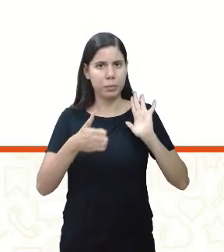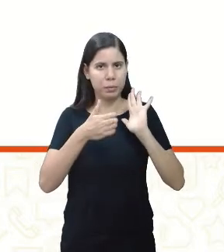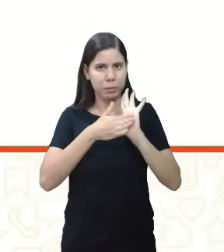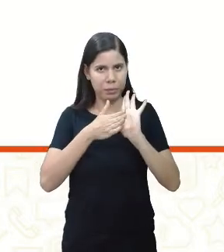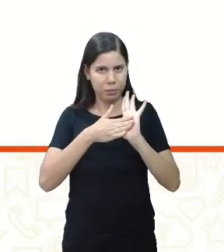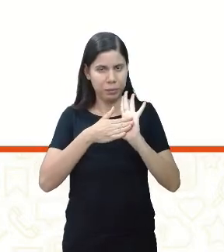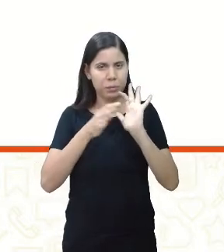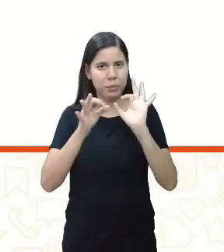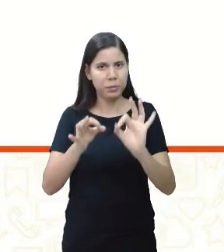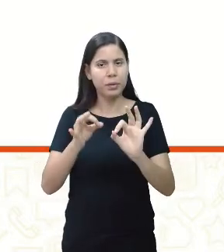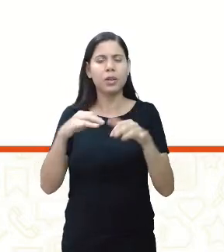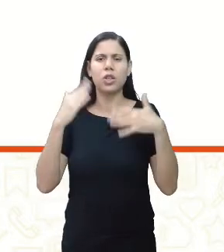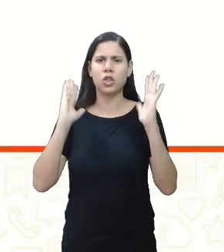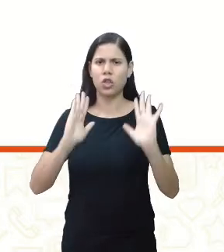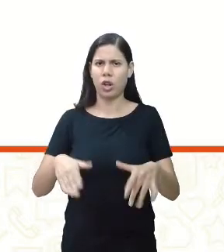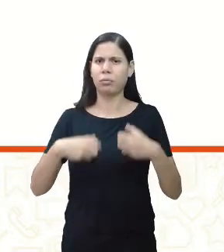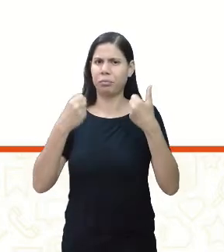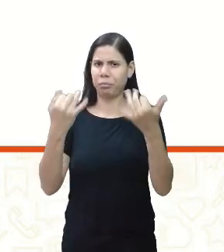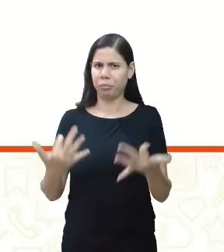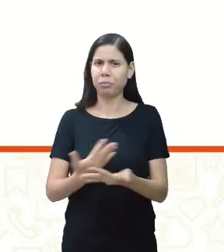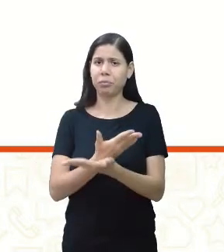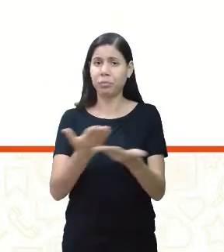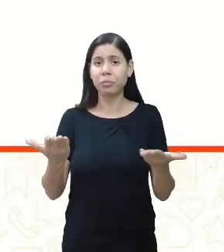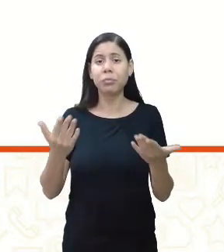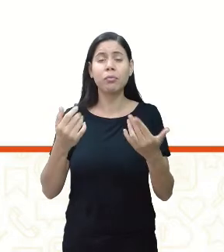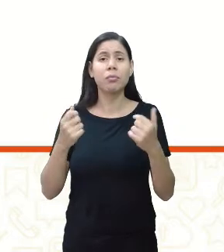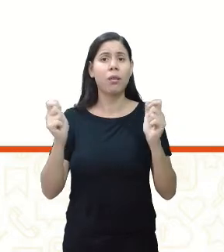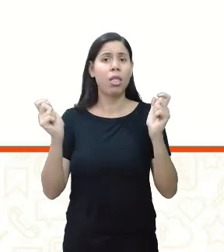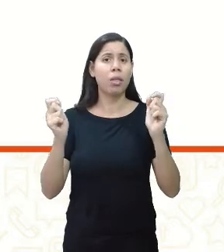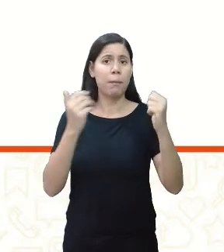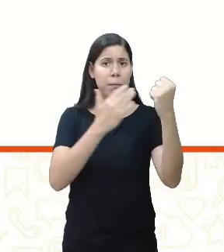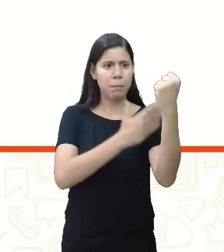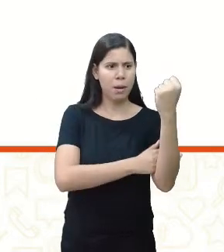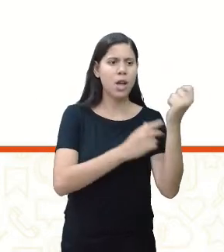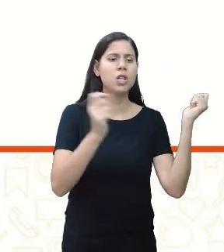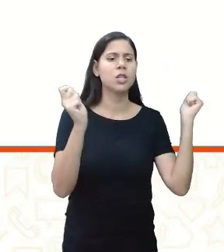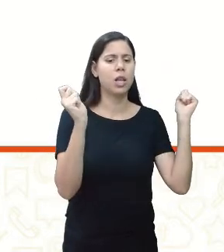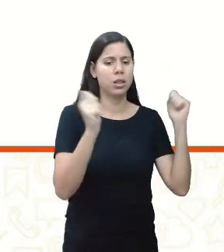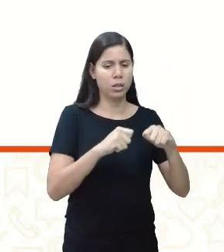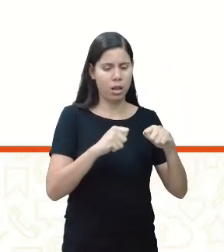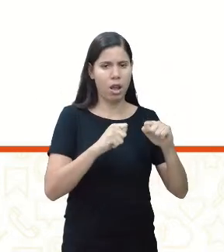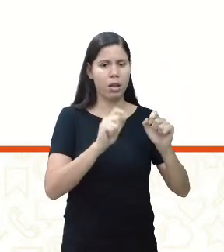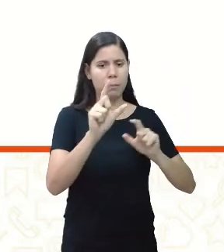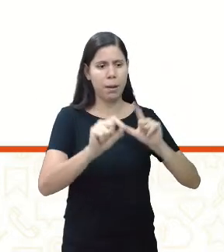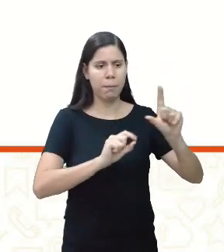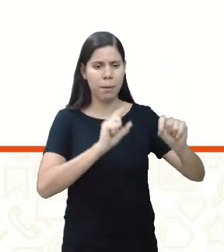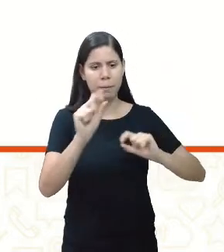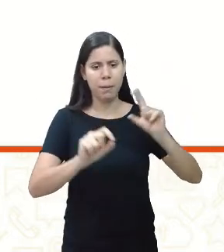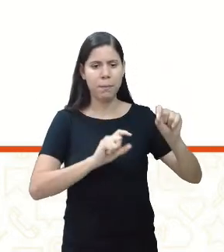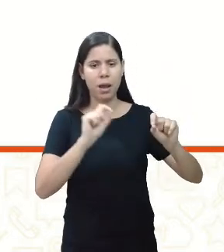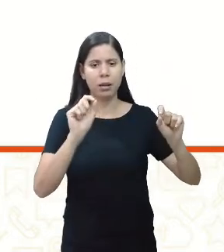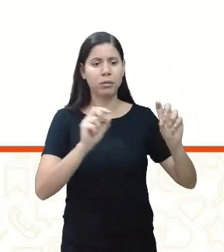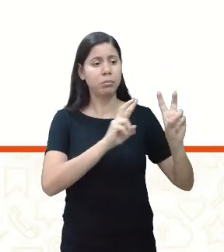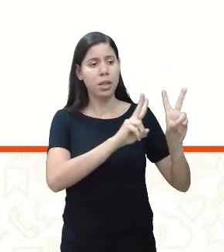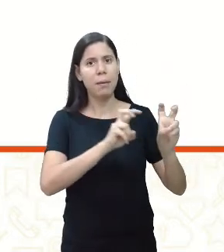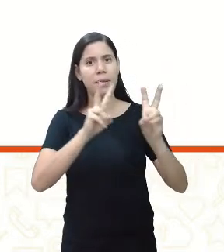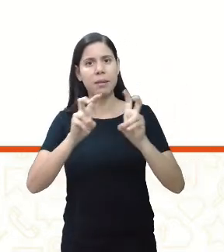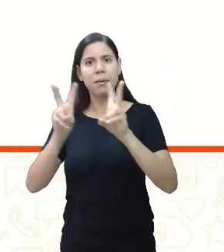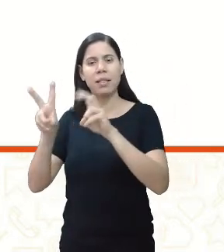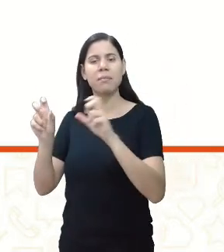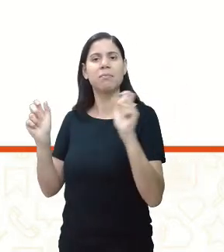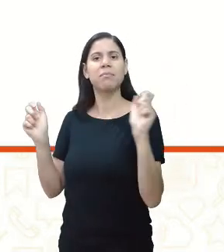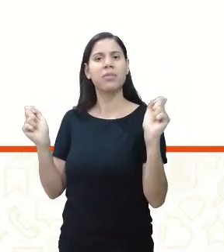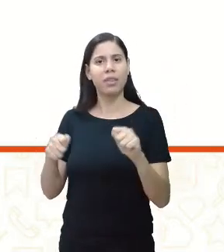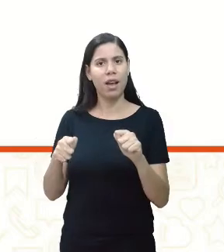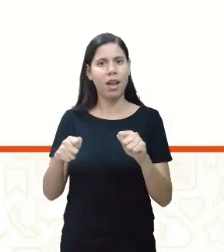Então, como eu falei, pastas podem ser utilizadas e selecionadas com temas. E aí, no